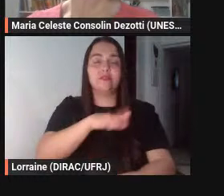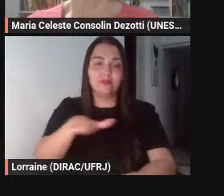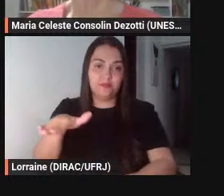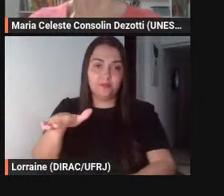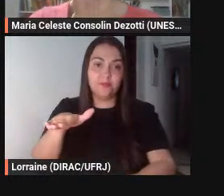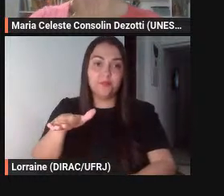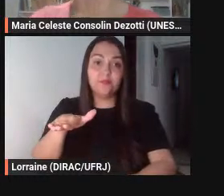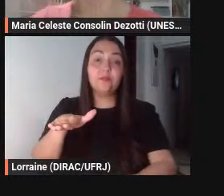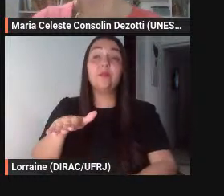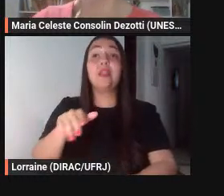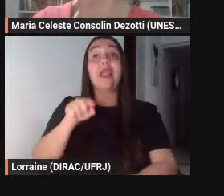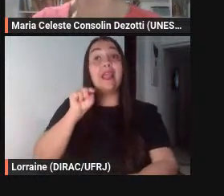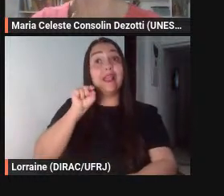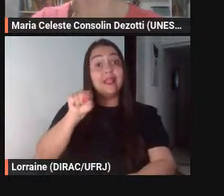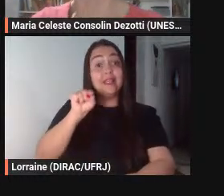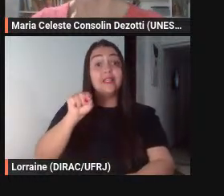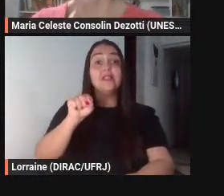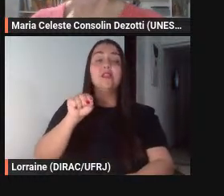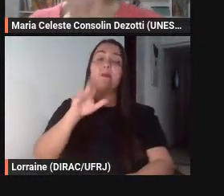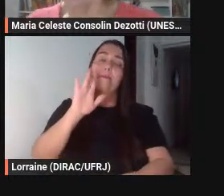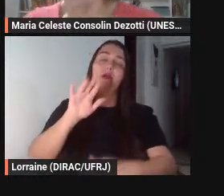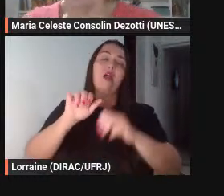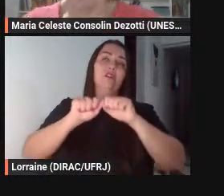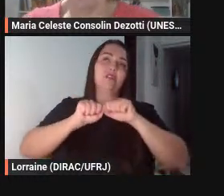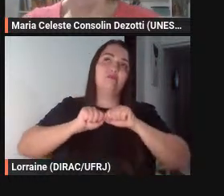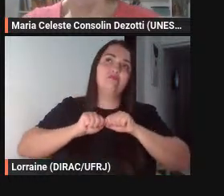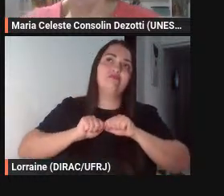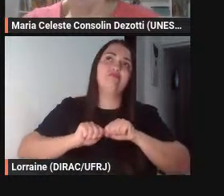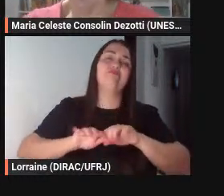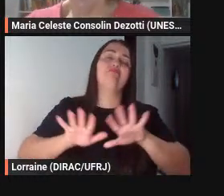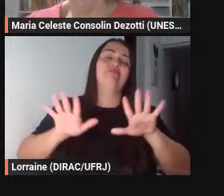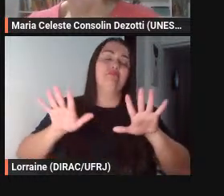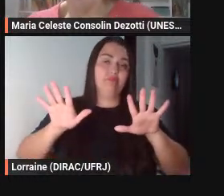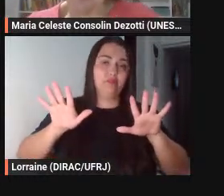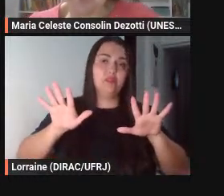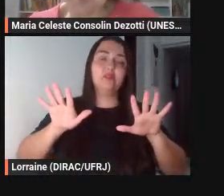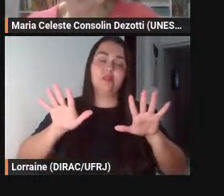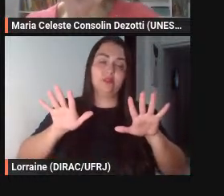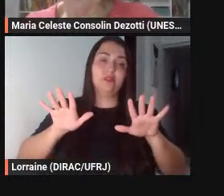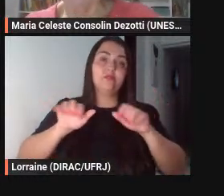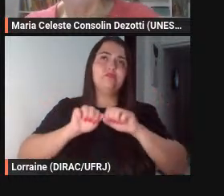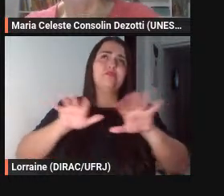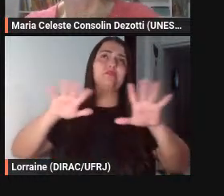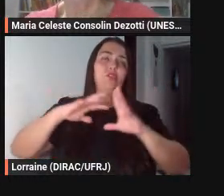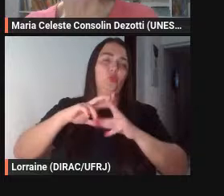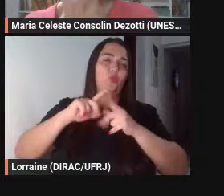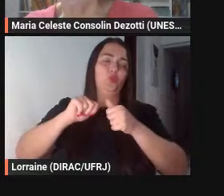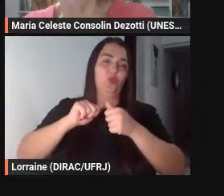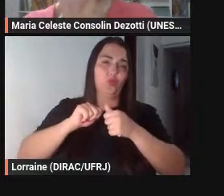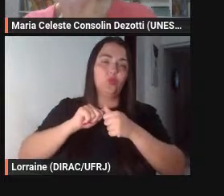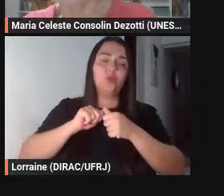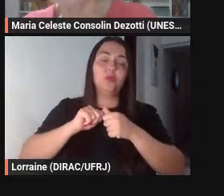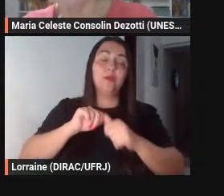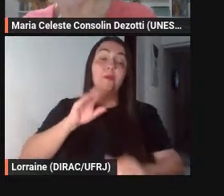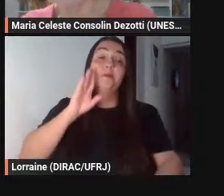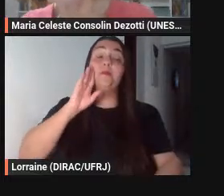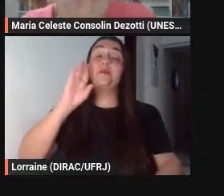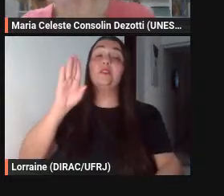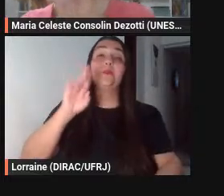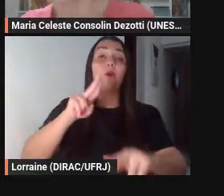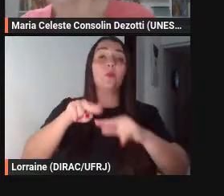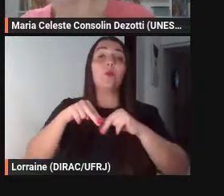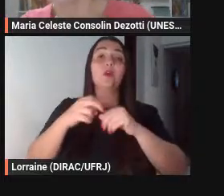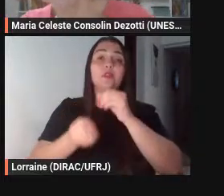forma que ela tende a se espalhar pelo pelo pelo mundo todo né sobretudo depois da